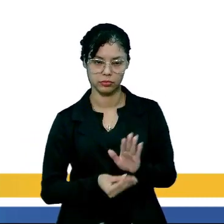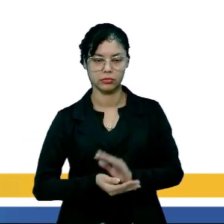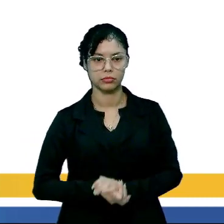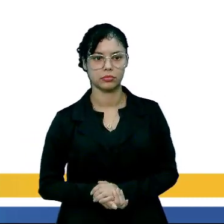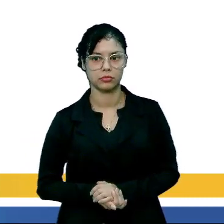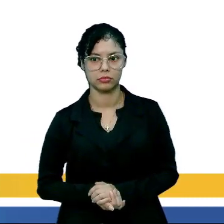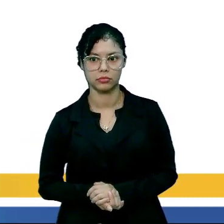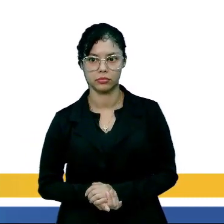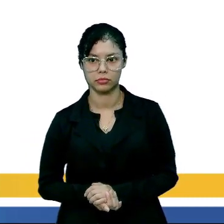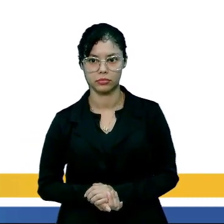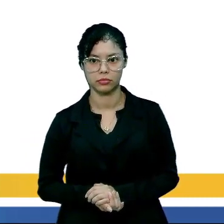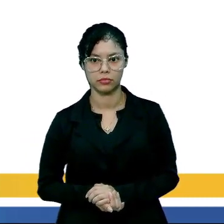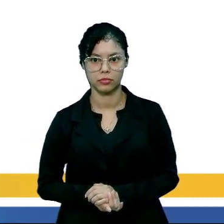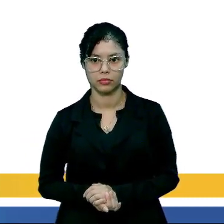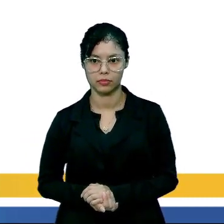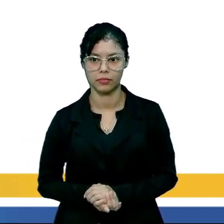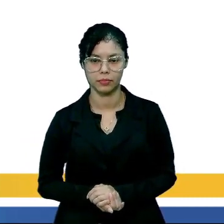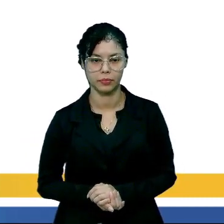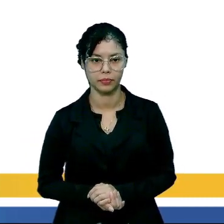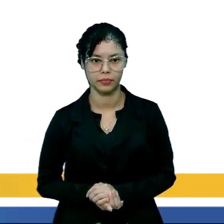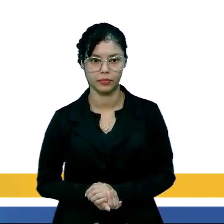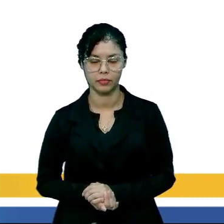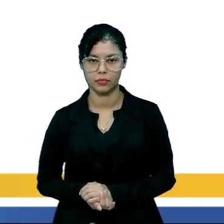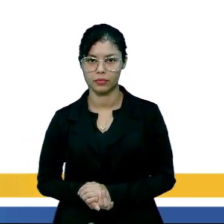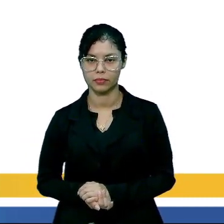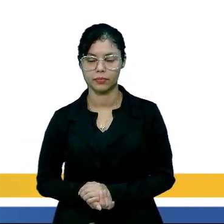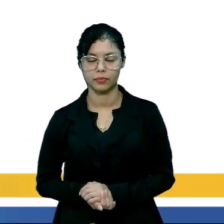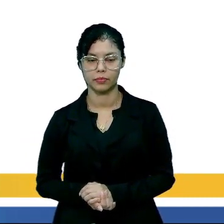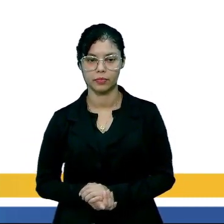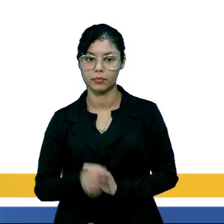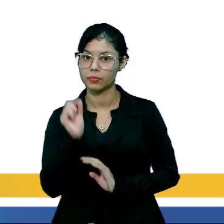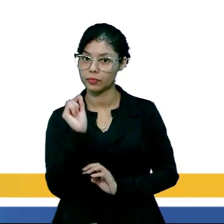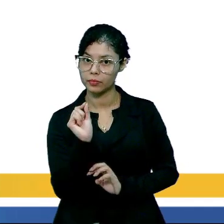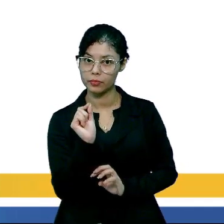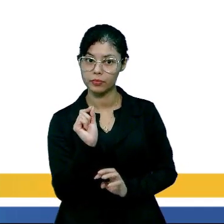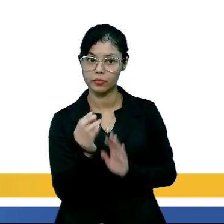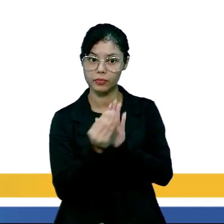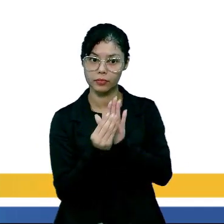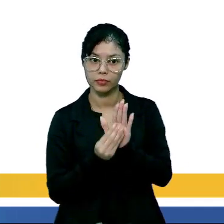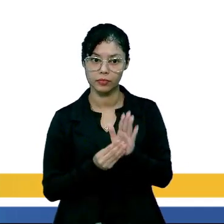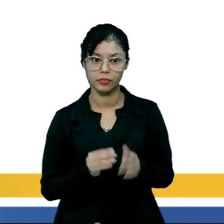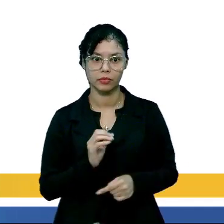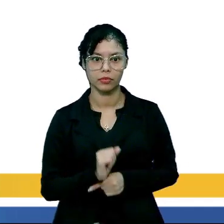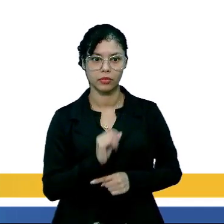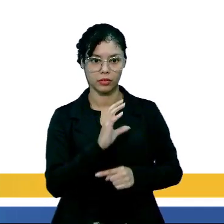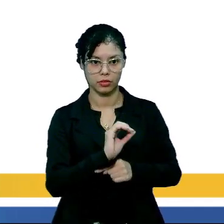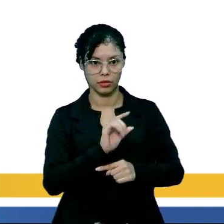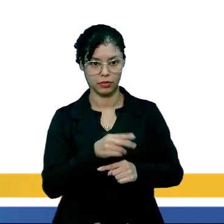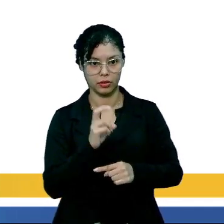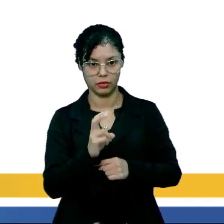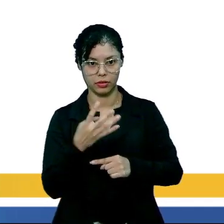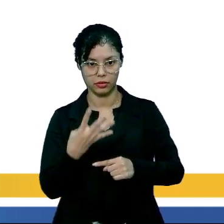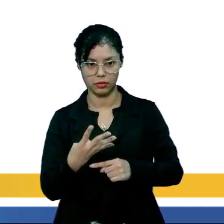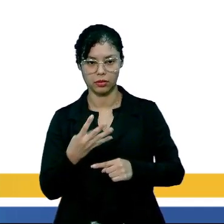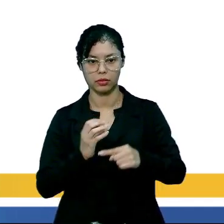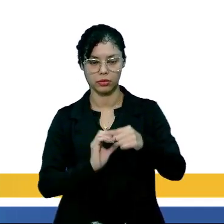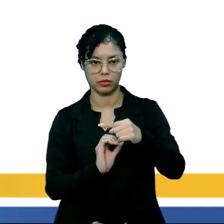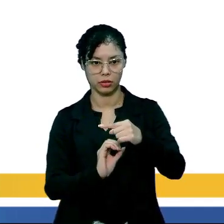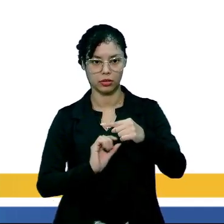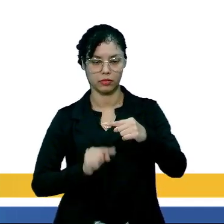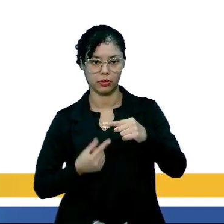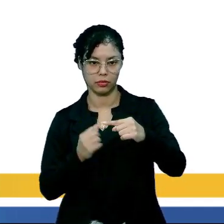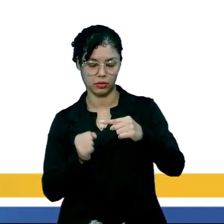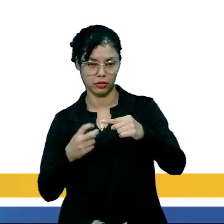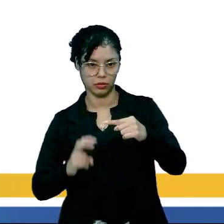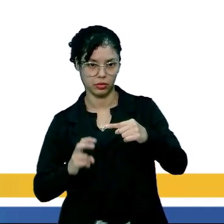tratado com o medicamento A é dada por... P é igual